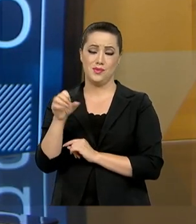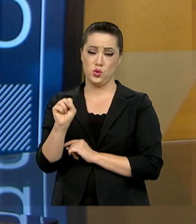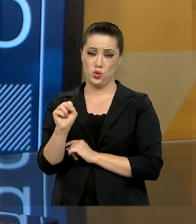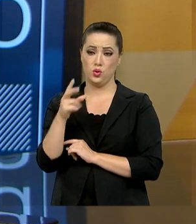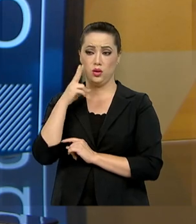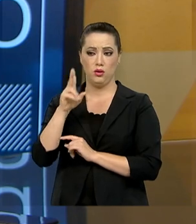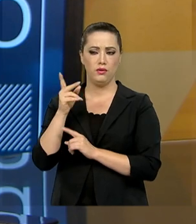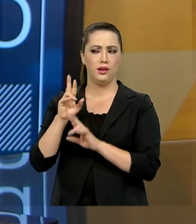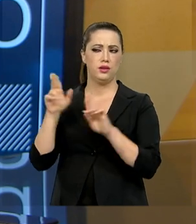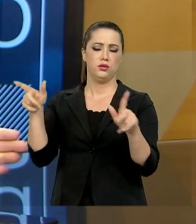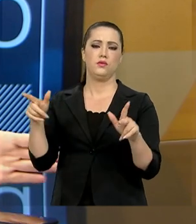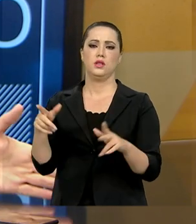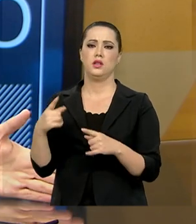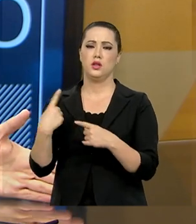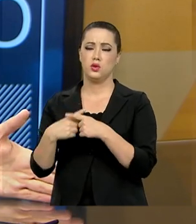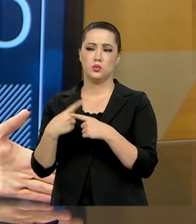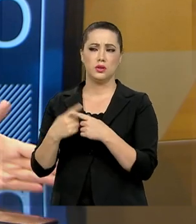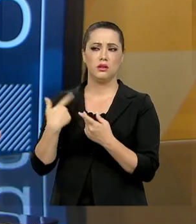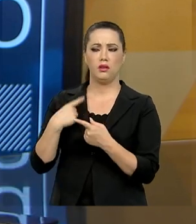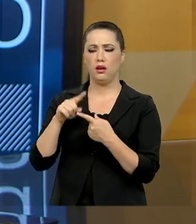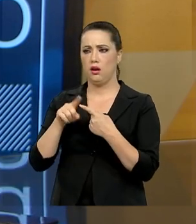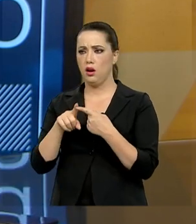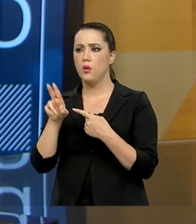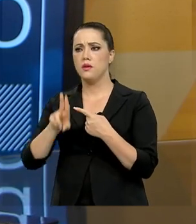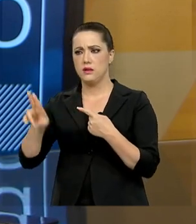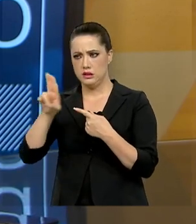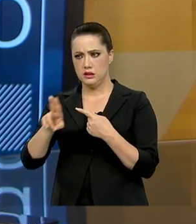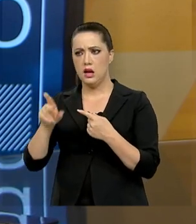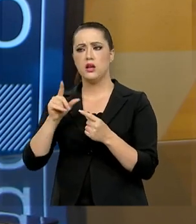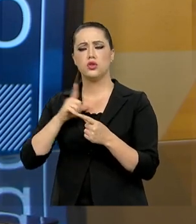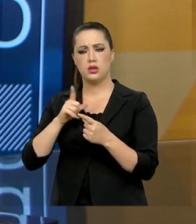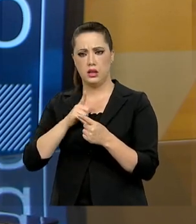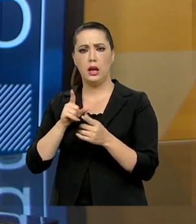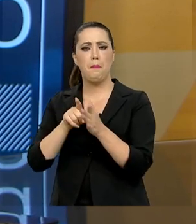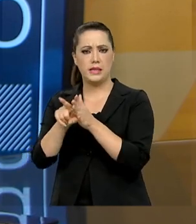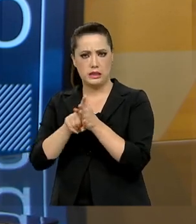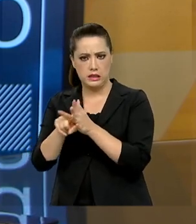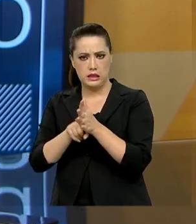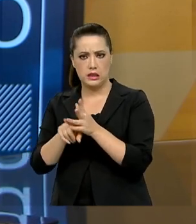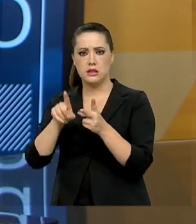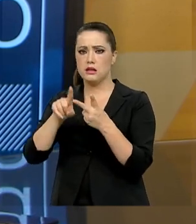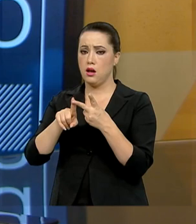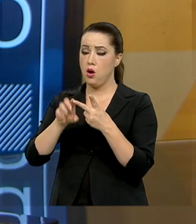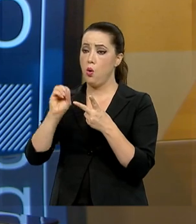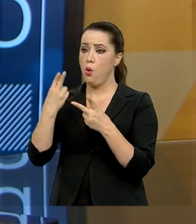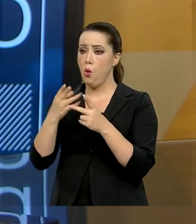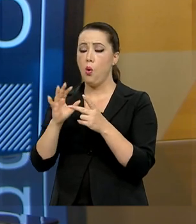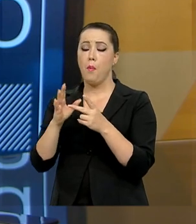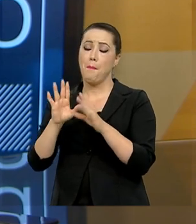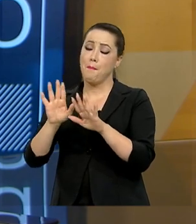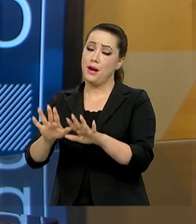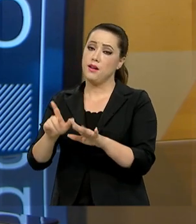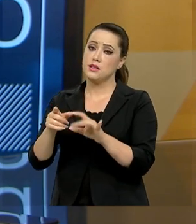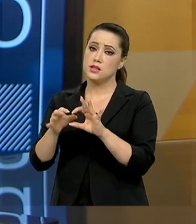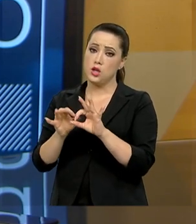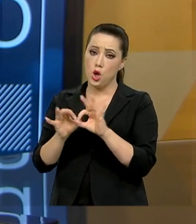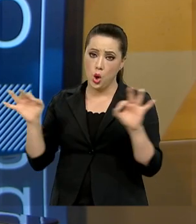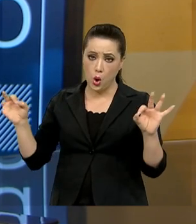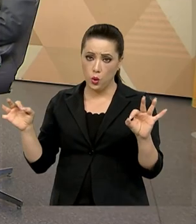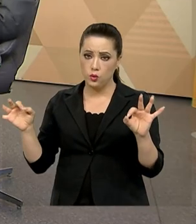brasileiras fazem pesquisa e elas estão próximas também da indústria, como é o caso dos Estados Unidos, por exemplo, que é um caso clássico?